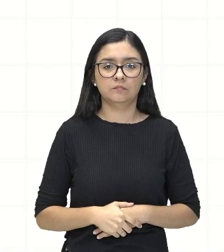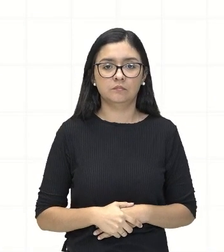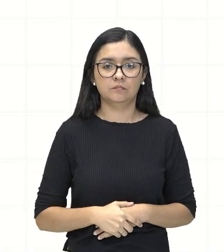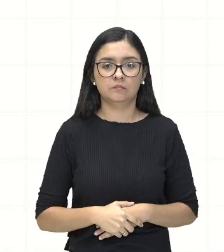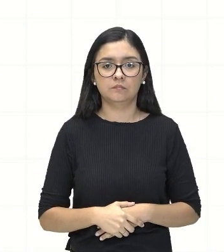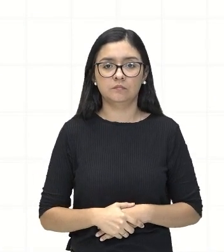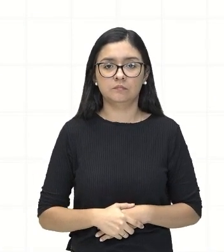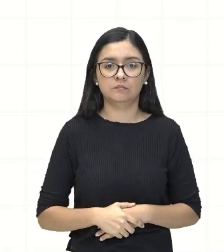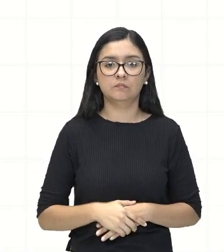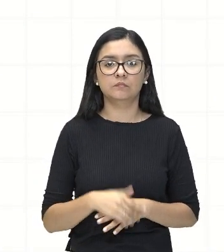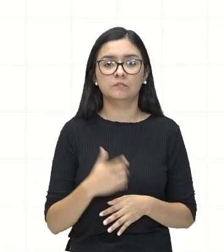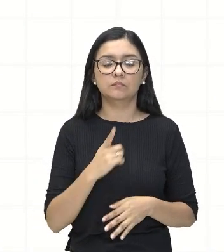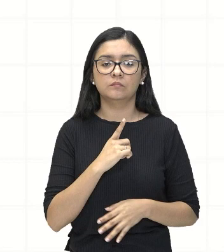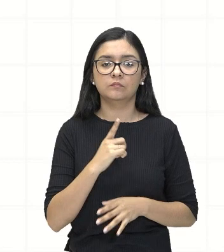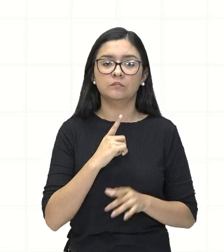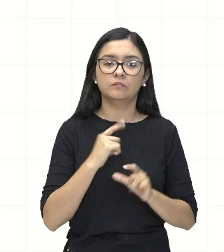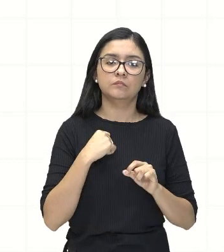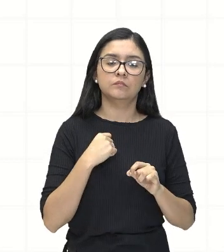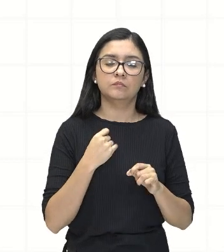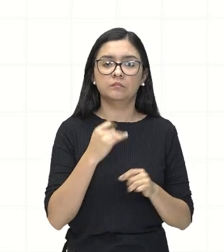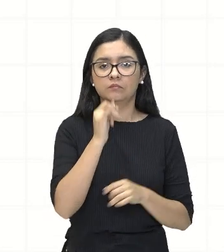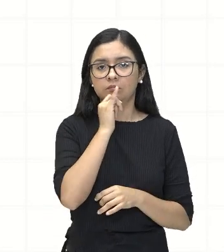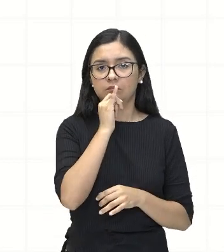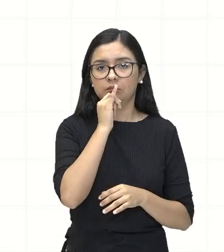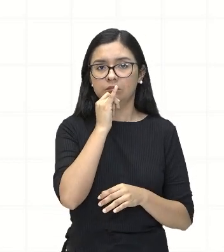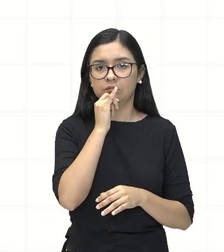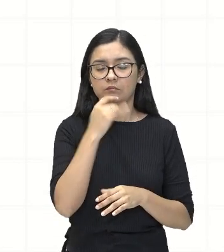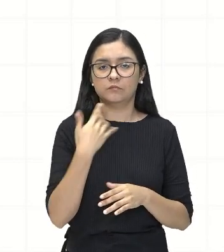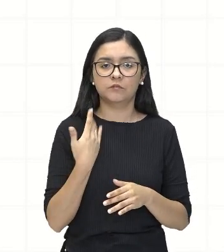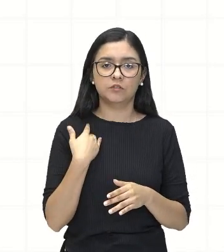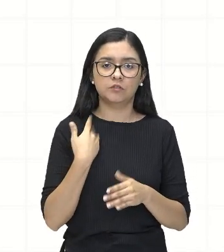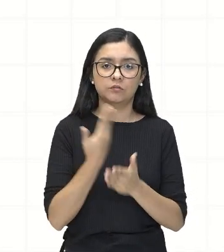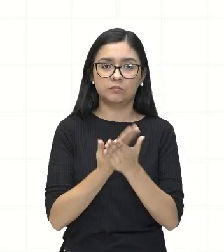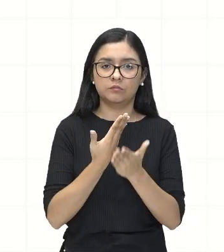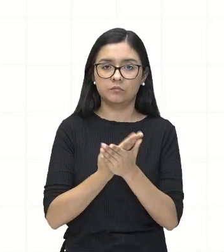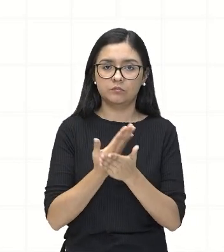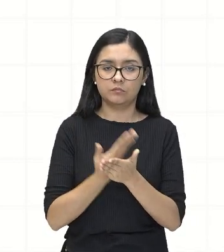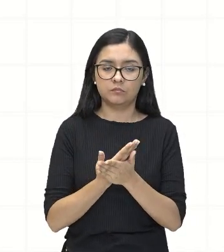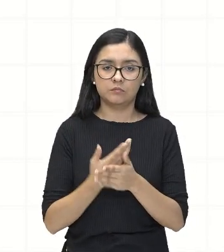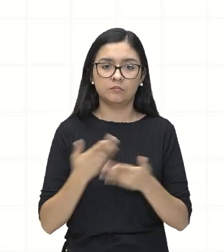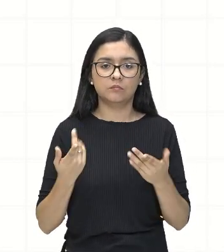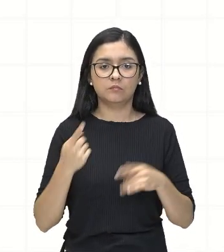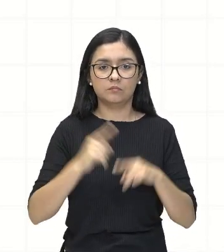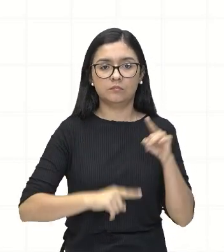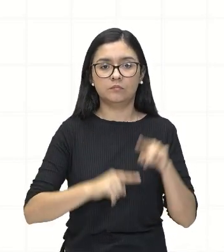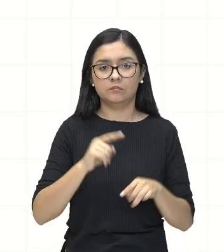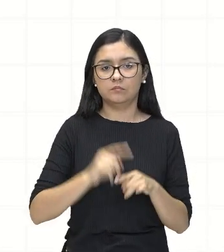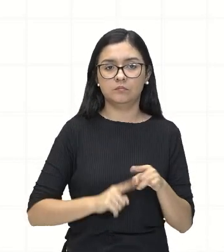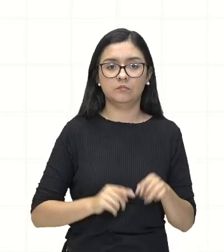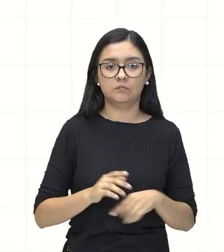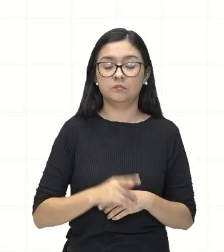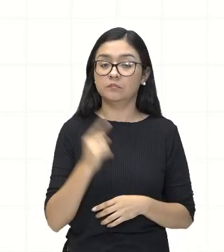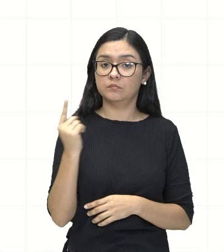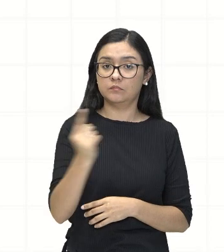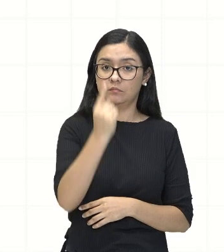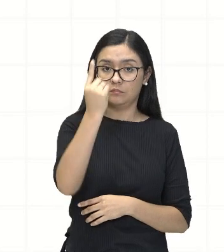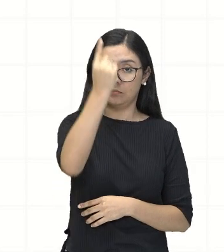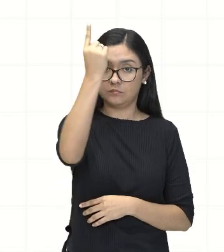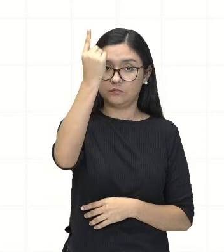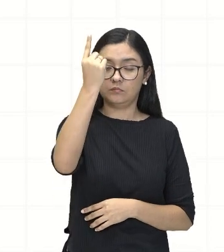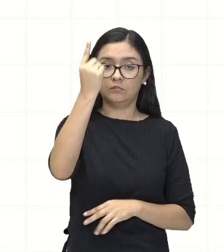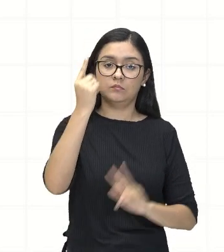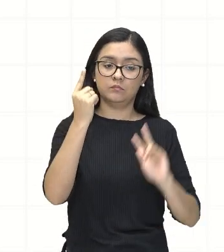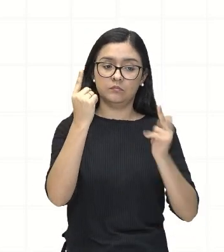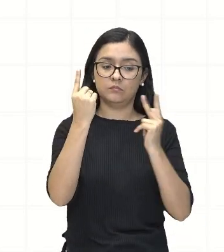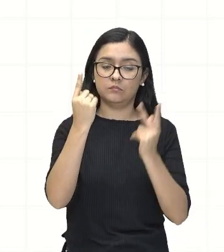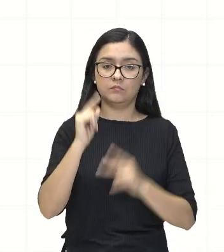de projétil. Imagine que estamos estudando o lançamento de um projétil. A altura H do projétil, tá? Então,